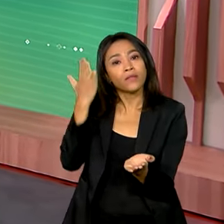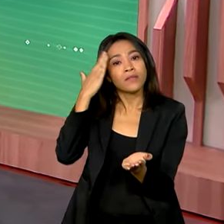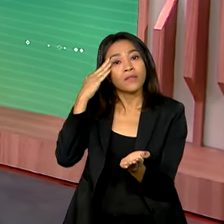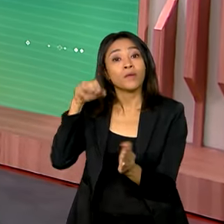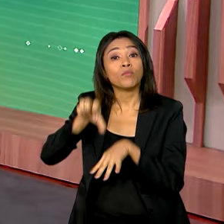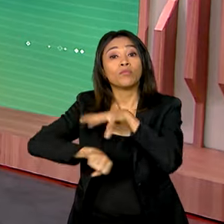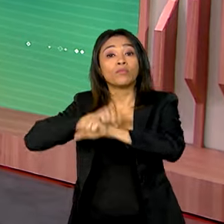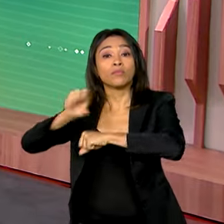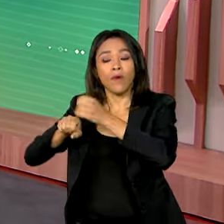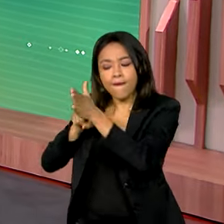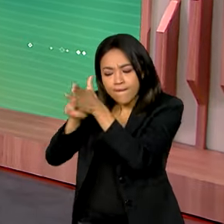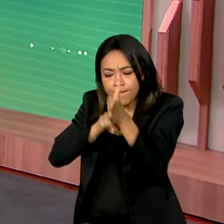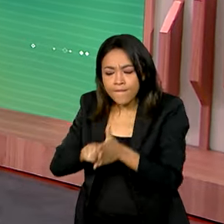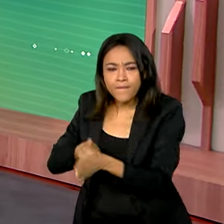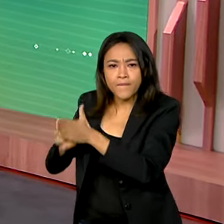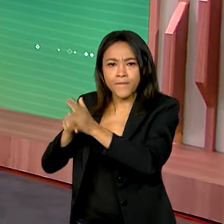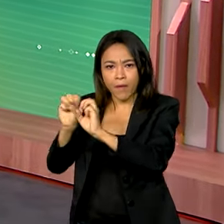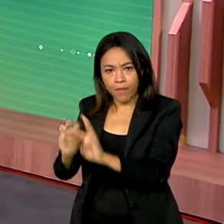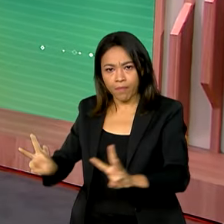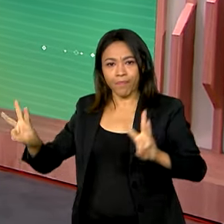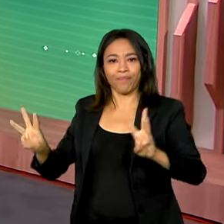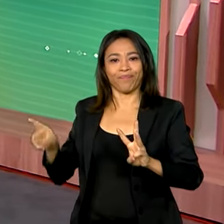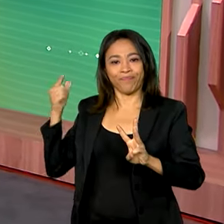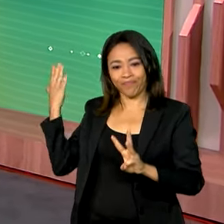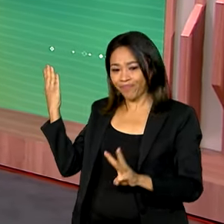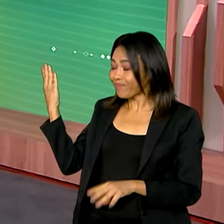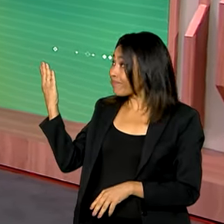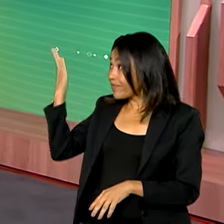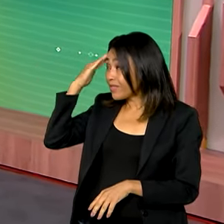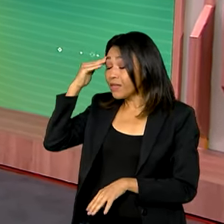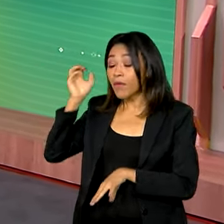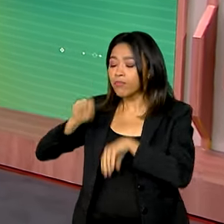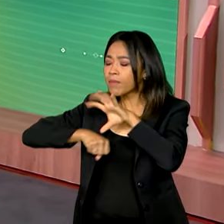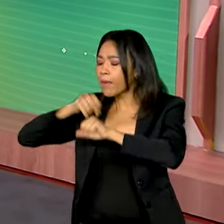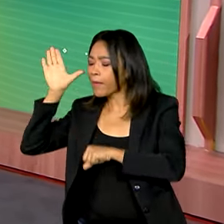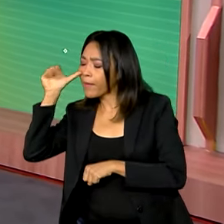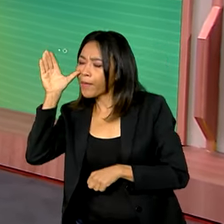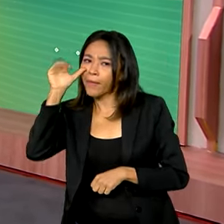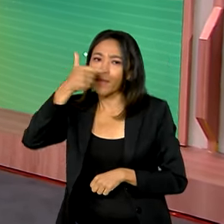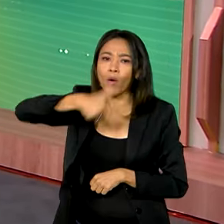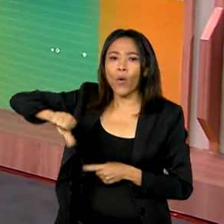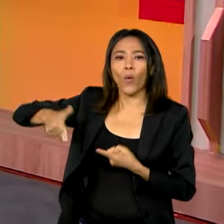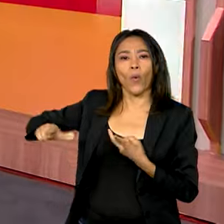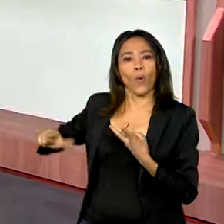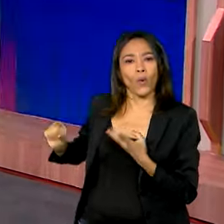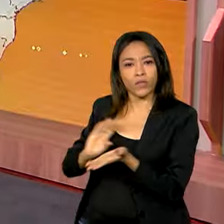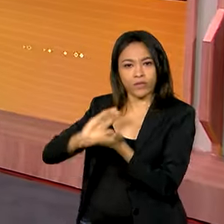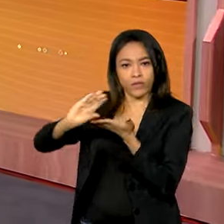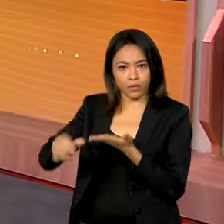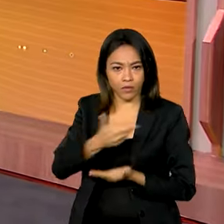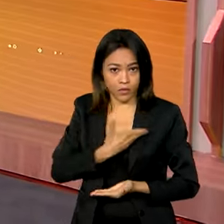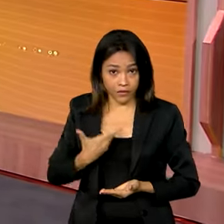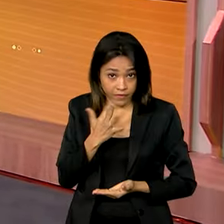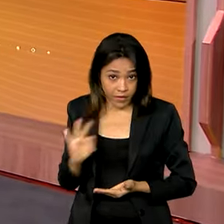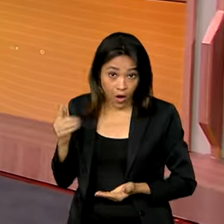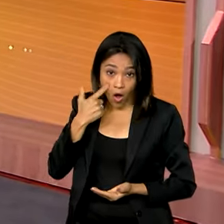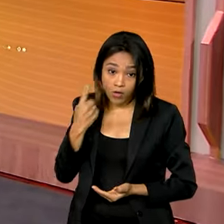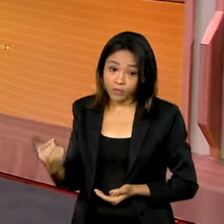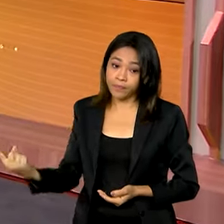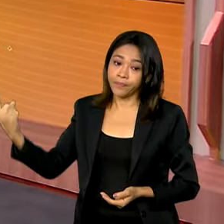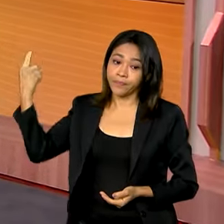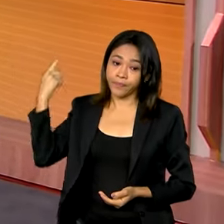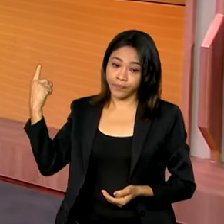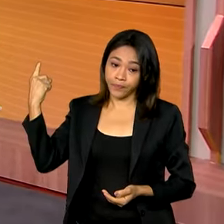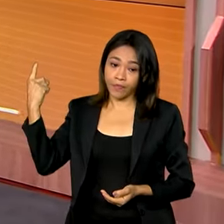plataforma Comunica.br e descobrir outras ações do governo federal na região. Vamos dar uma olhada então no mapa. Uma das